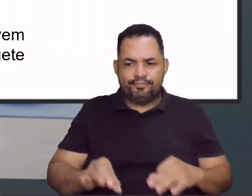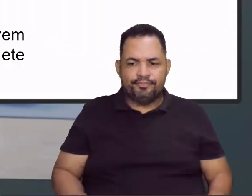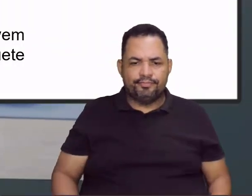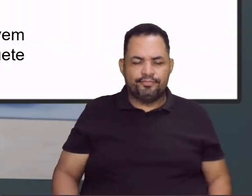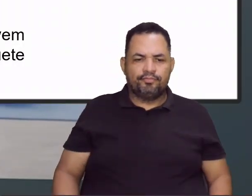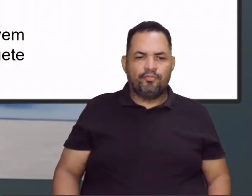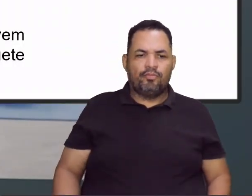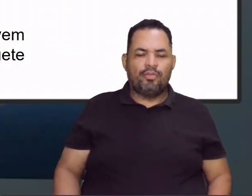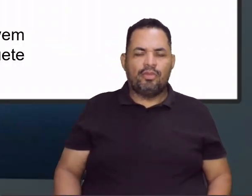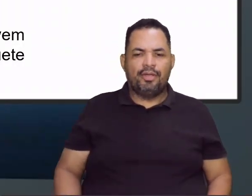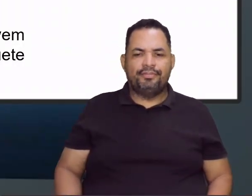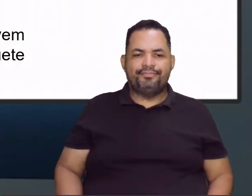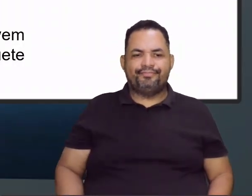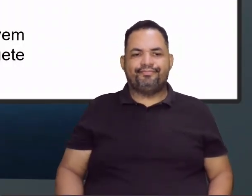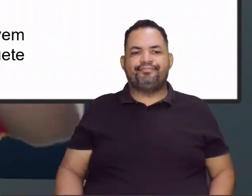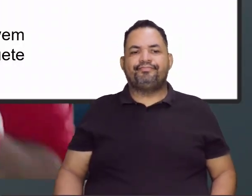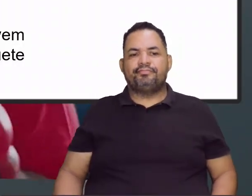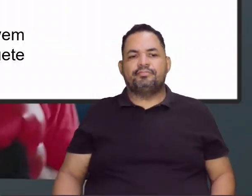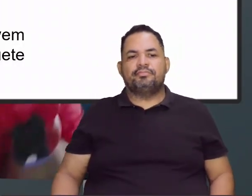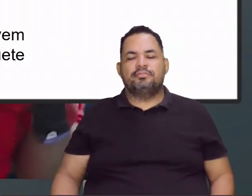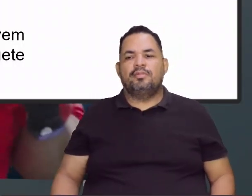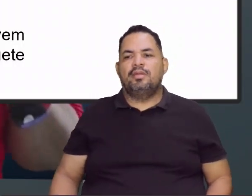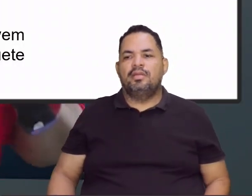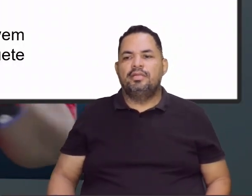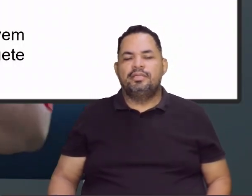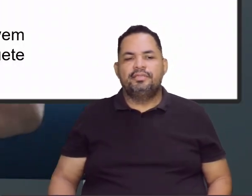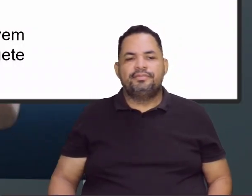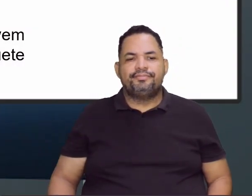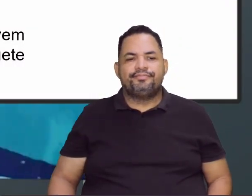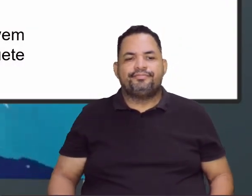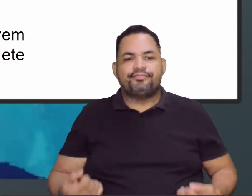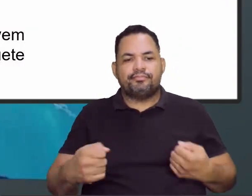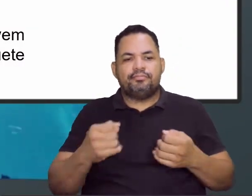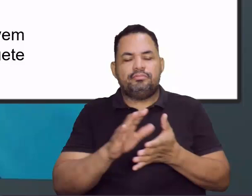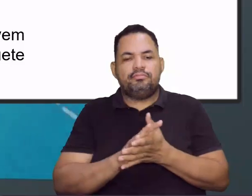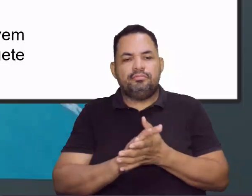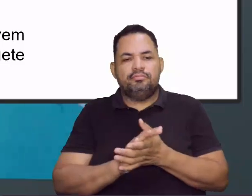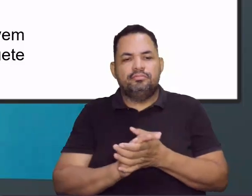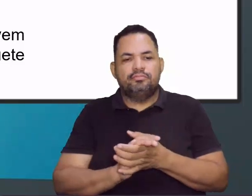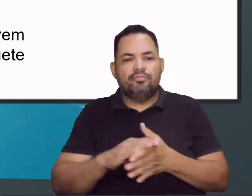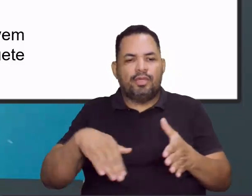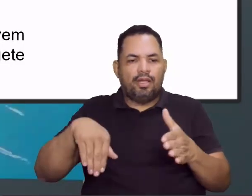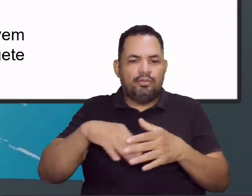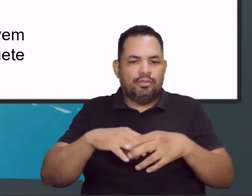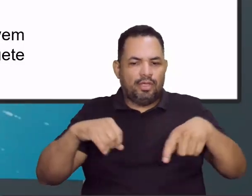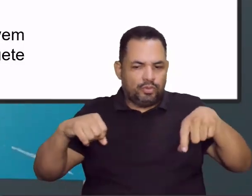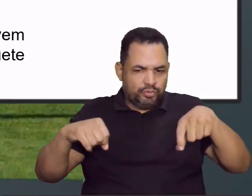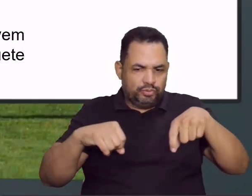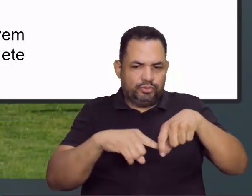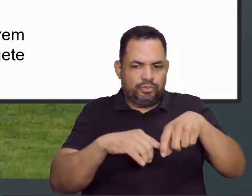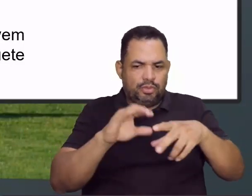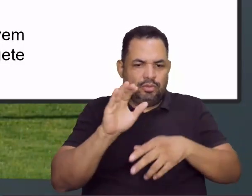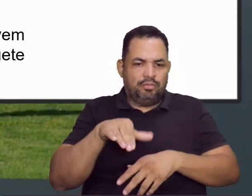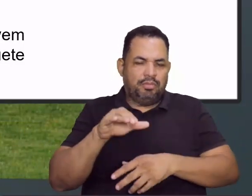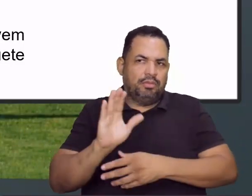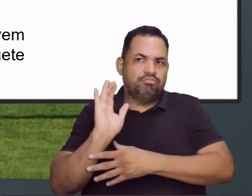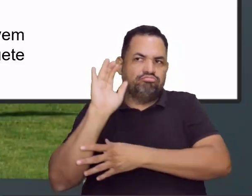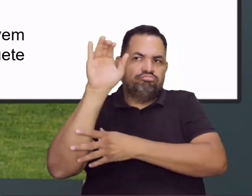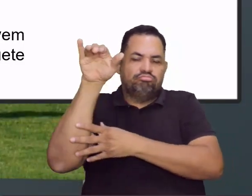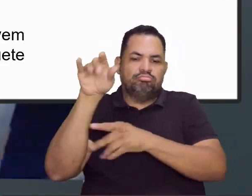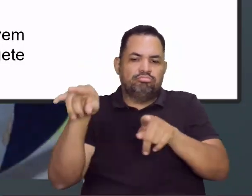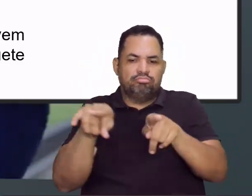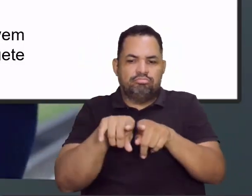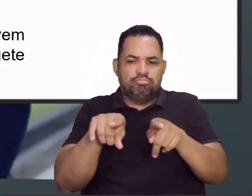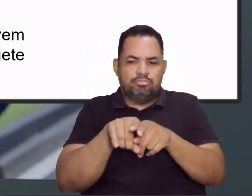jogos, né? A brincadeira mais divertida desses jogos. Eu posso falar aí do futebol, eu posso falar do basquete, eu